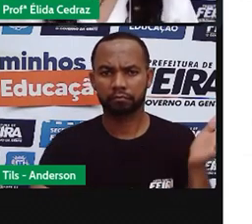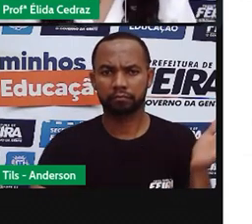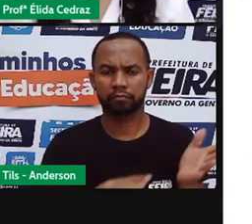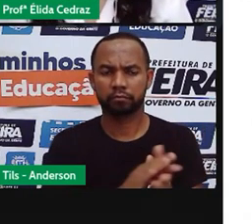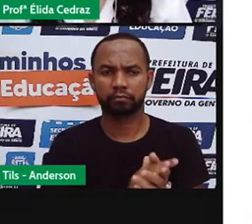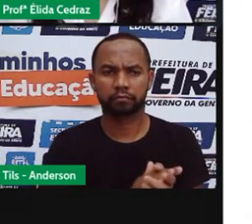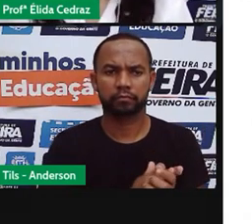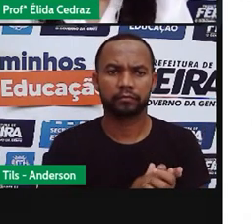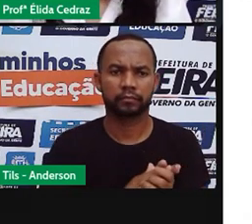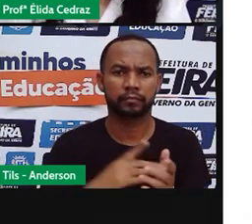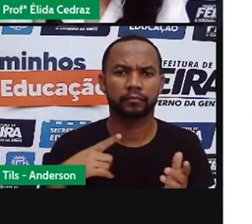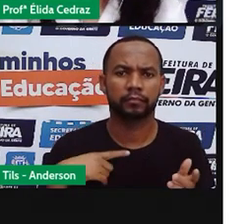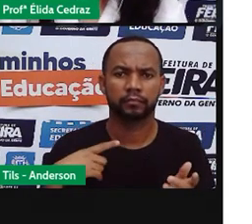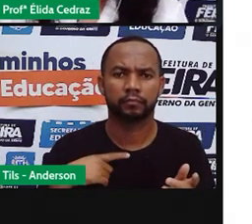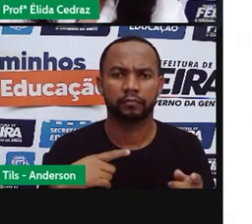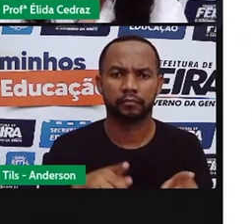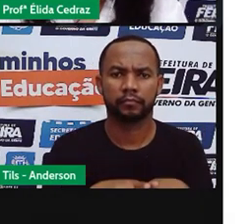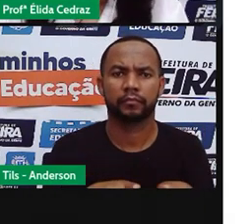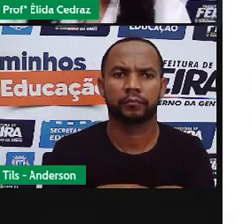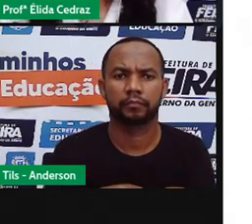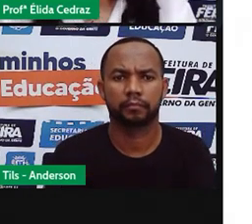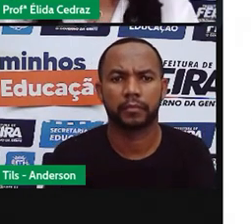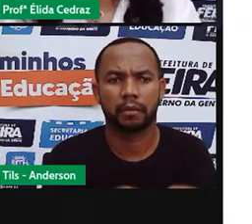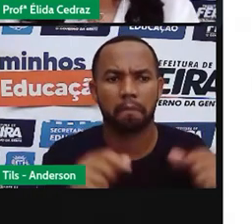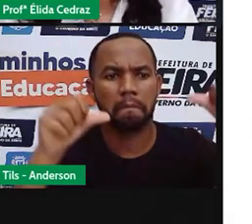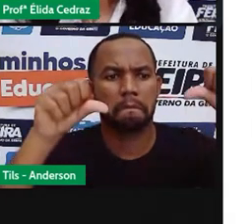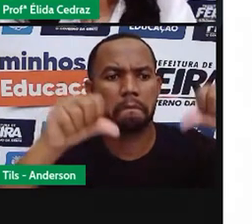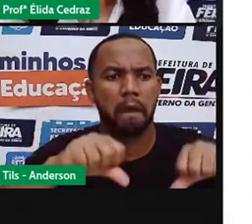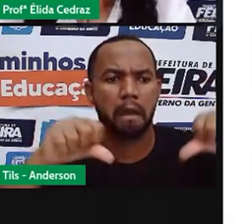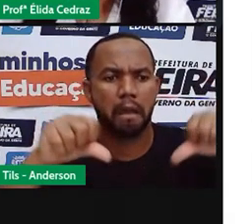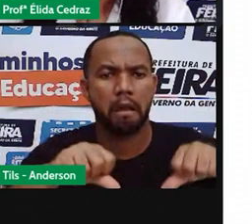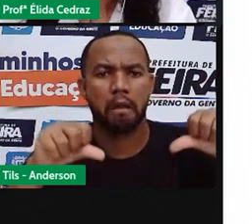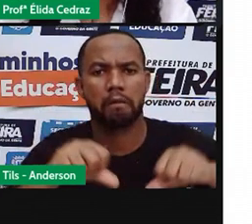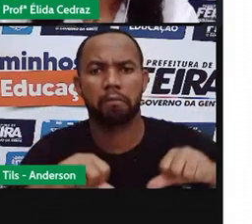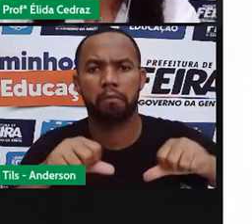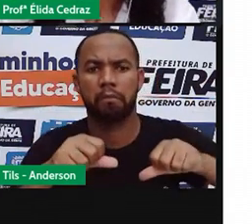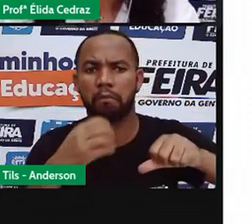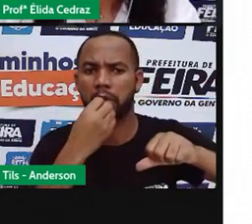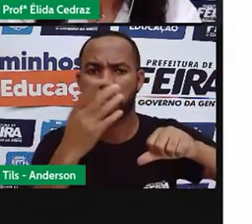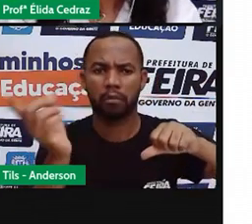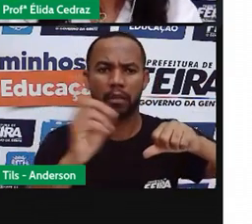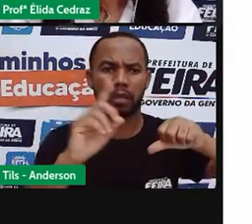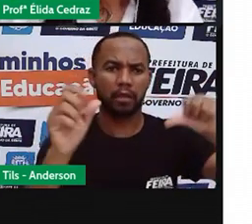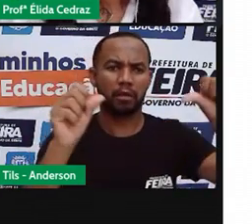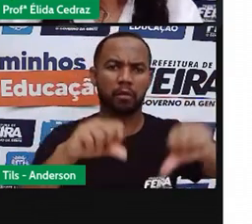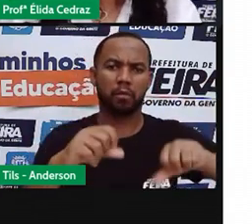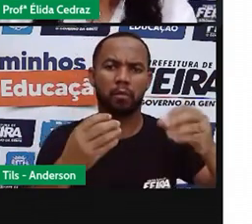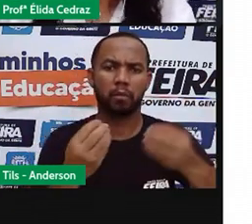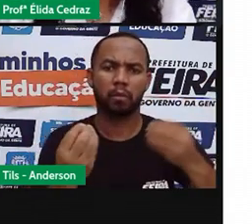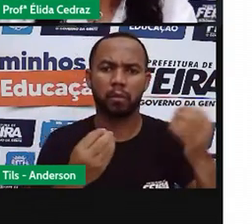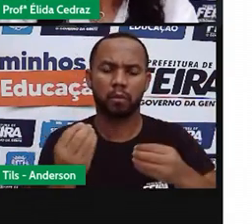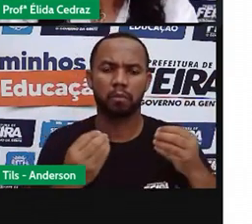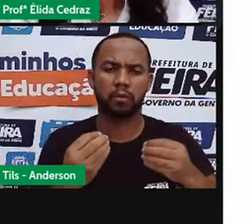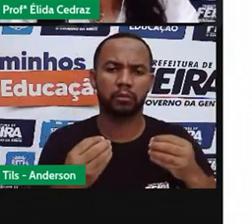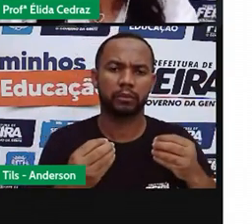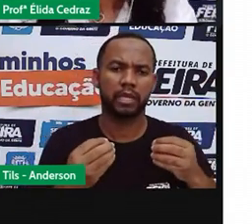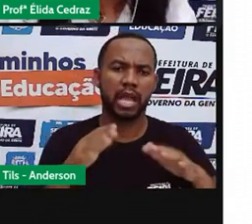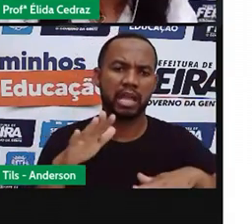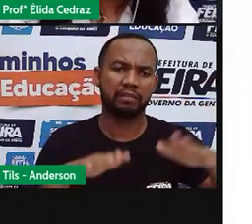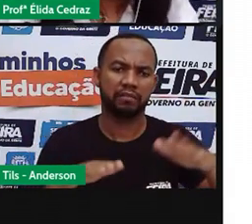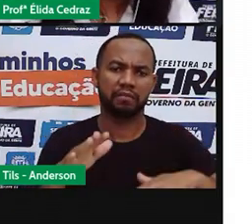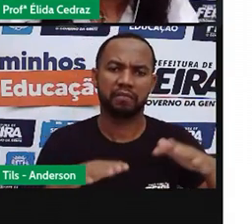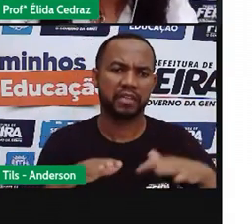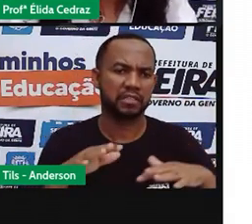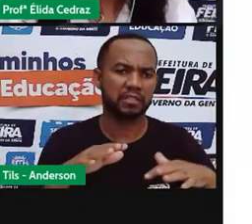E temos também o mau uso, que é um impacto negativo, que já é malecente. Não é